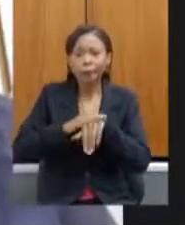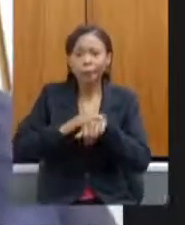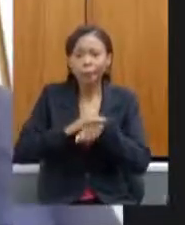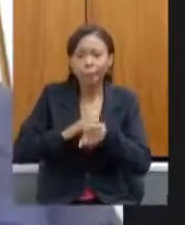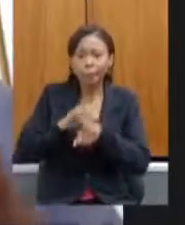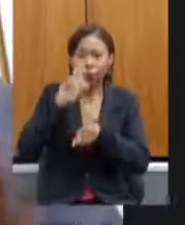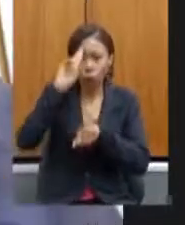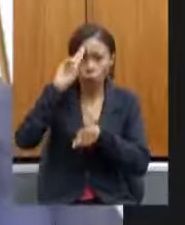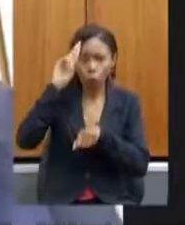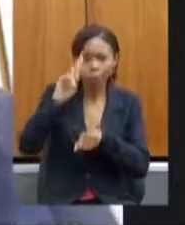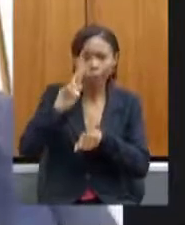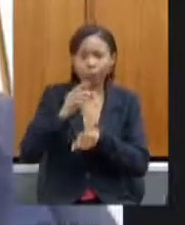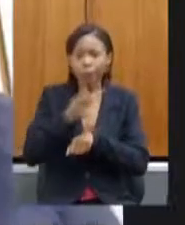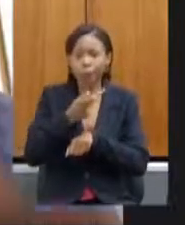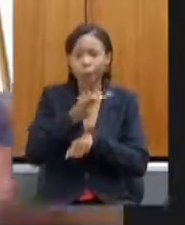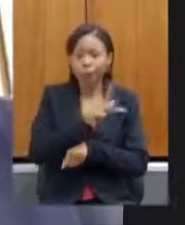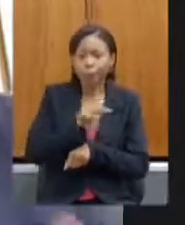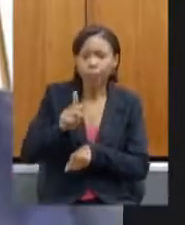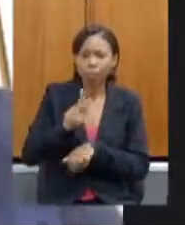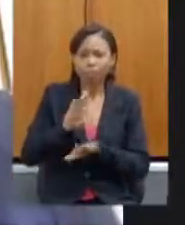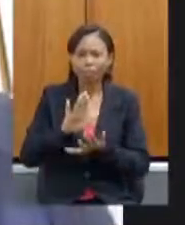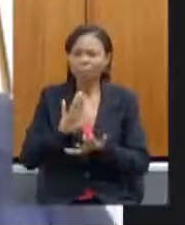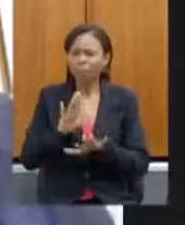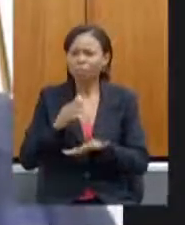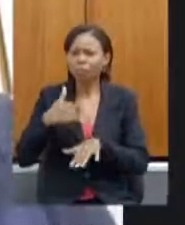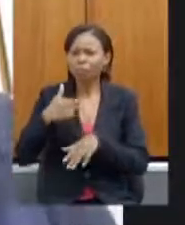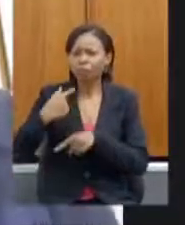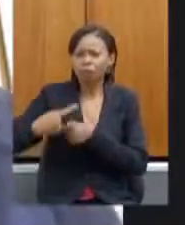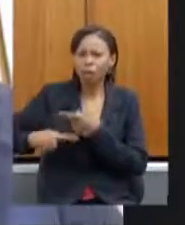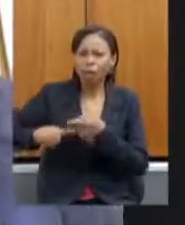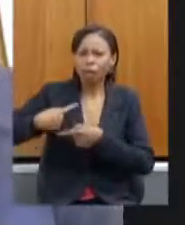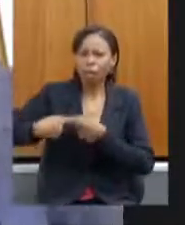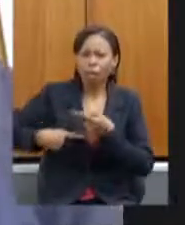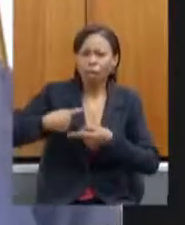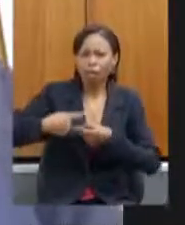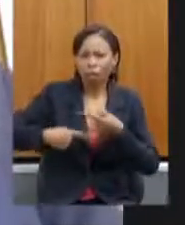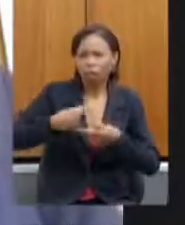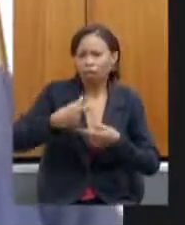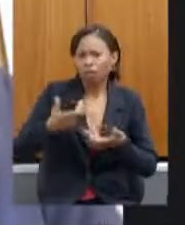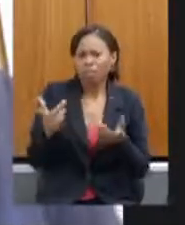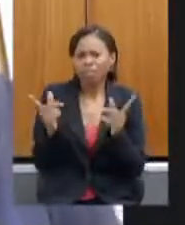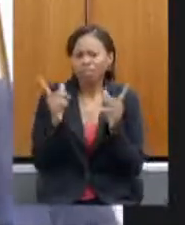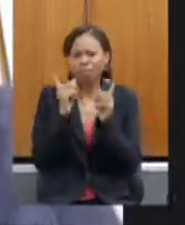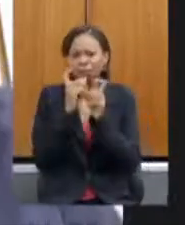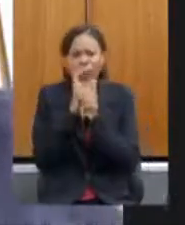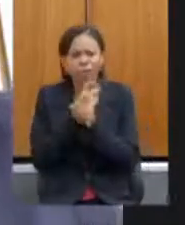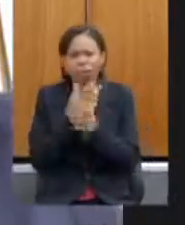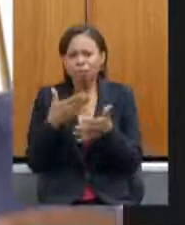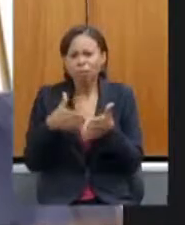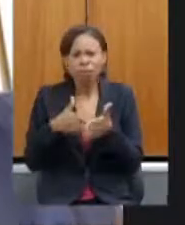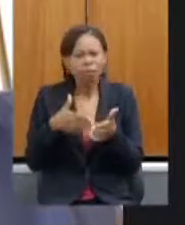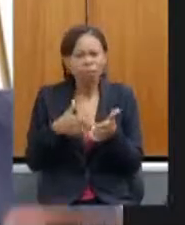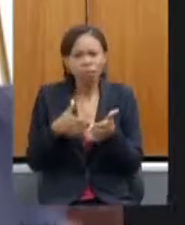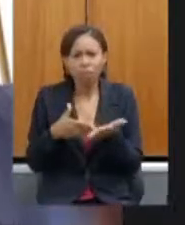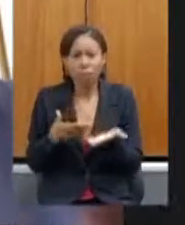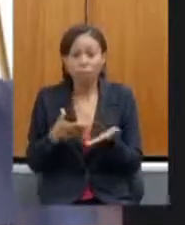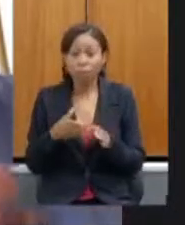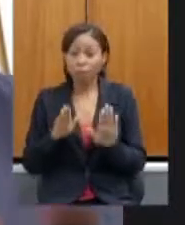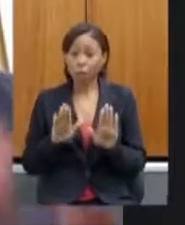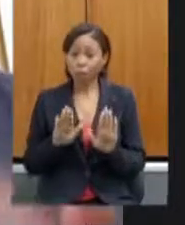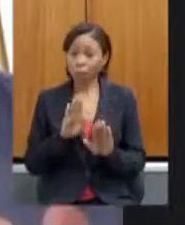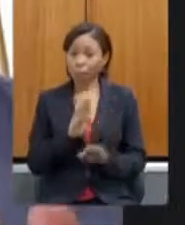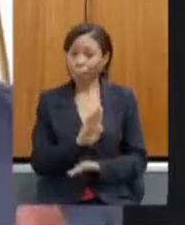é tanto porém é tanta burocracia eu não sei se a entendeu bem a minha proposta não é o BDMG